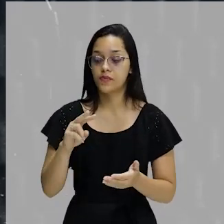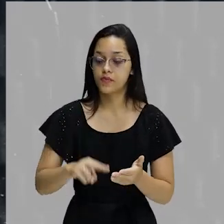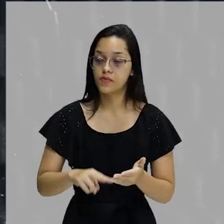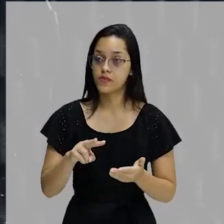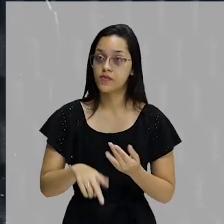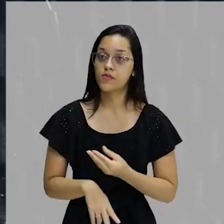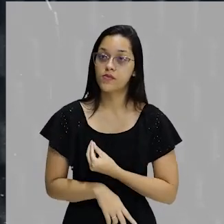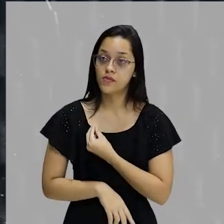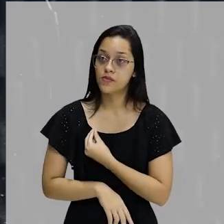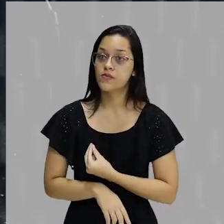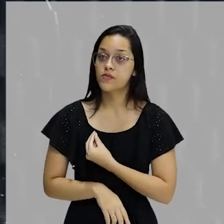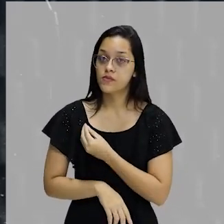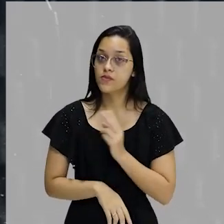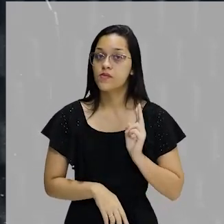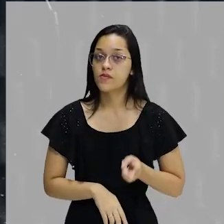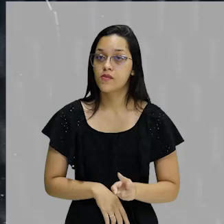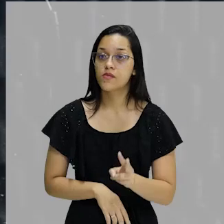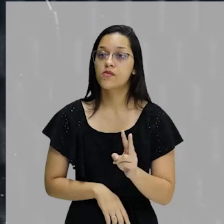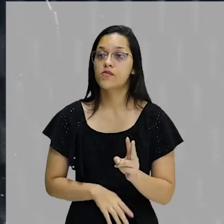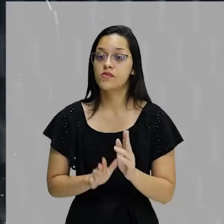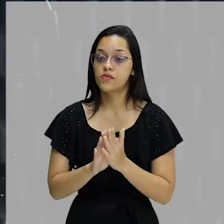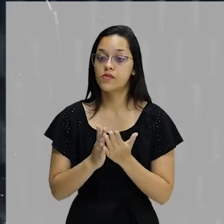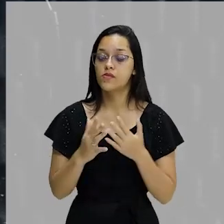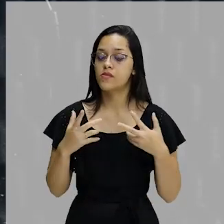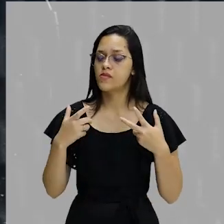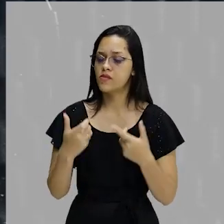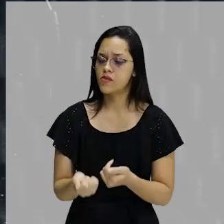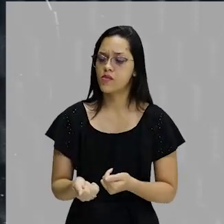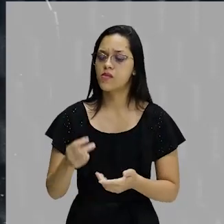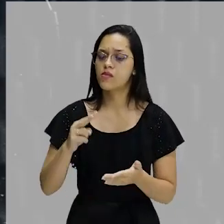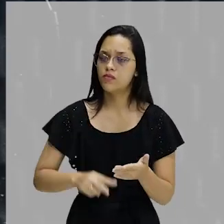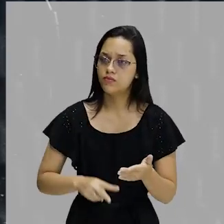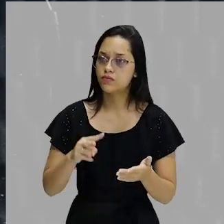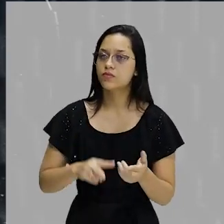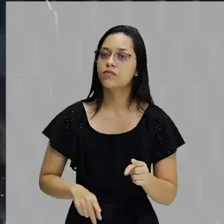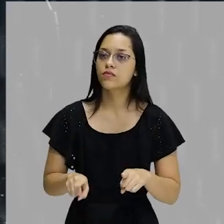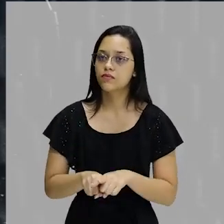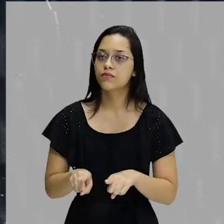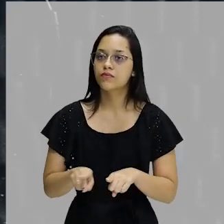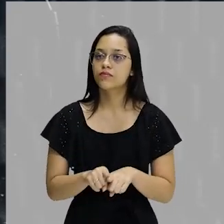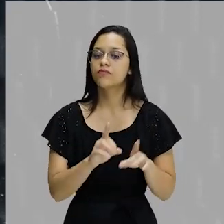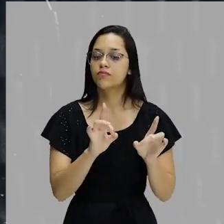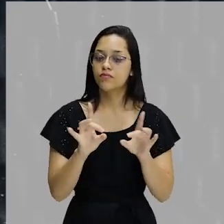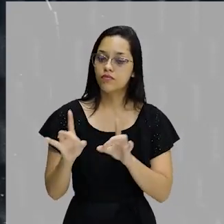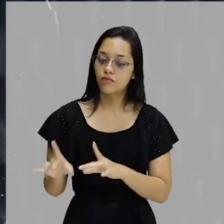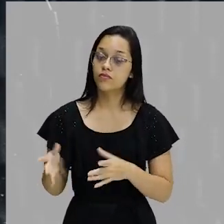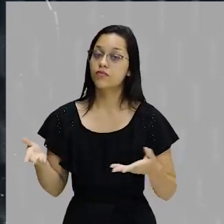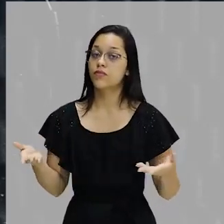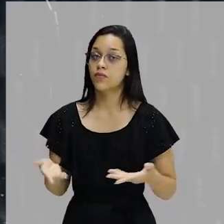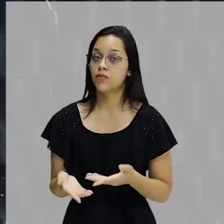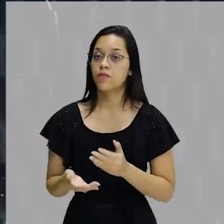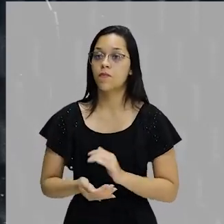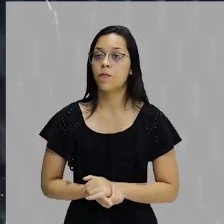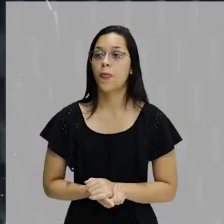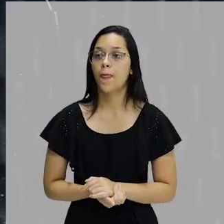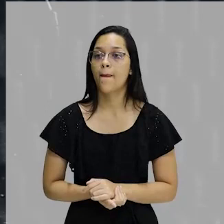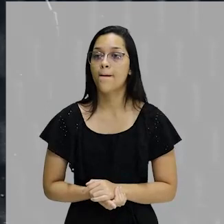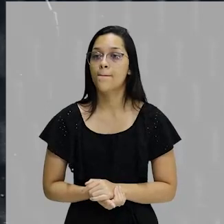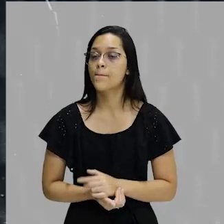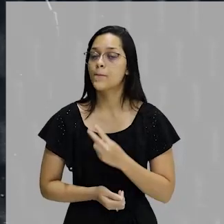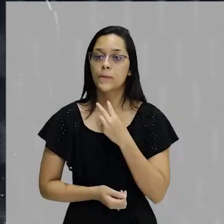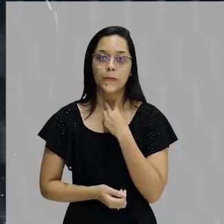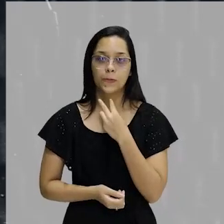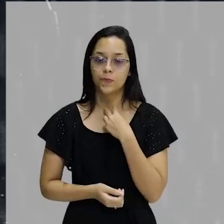eficaz, sendo lida o livro mais vendido de todos os tempos e ainda é o livro mais vendido da atualidade. Então, não